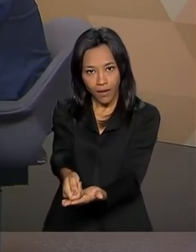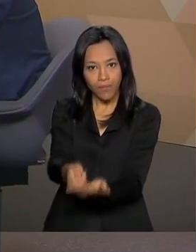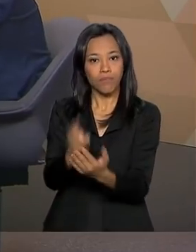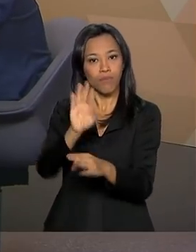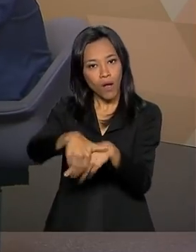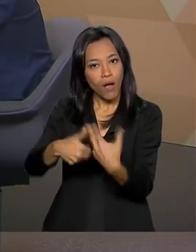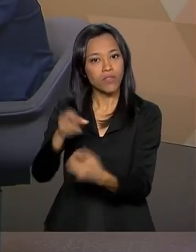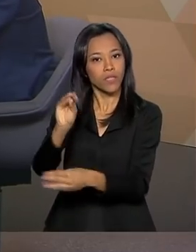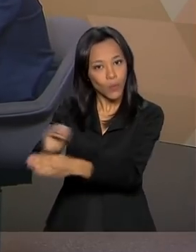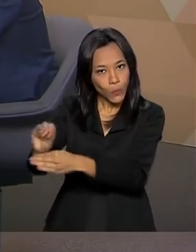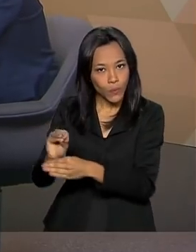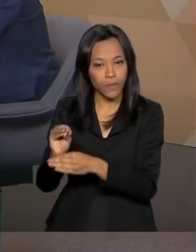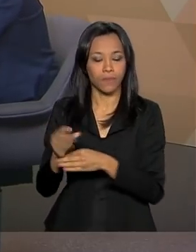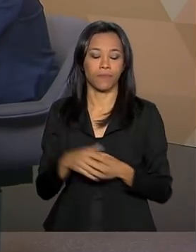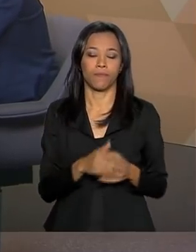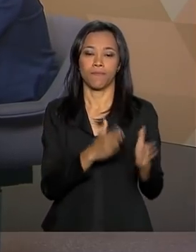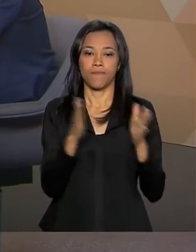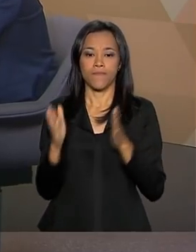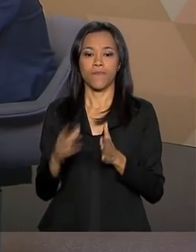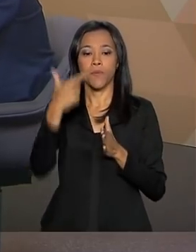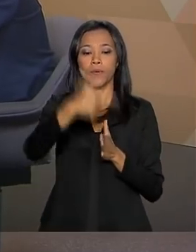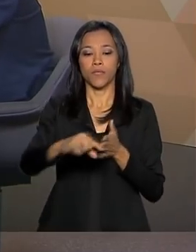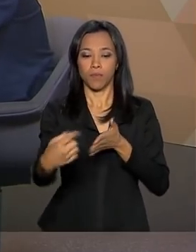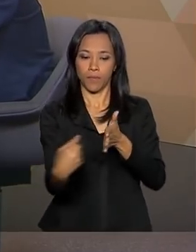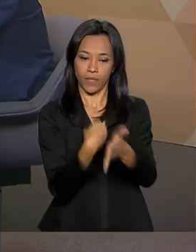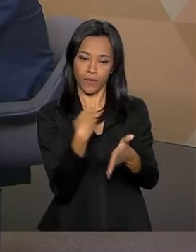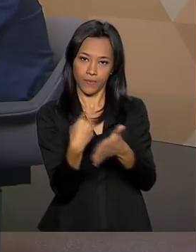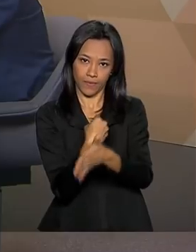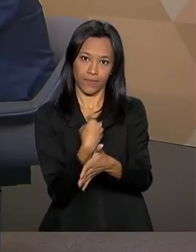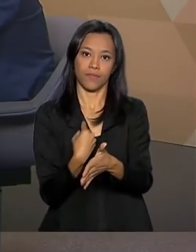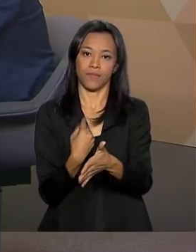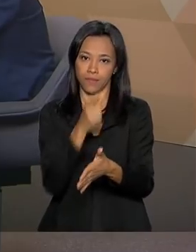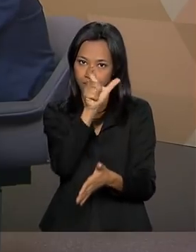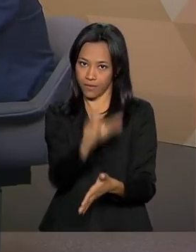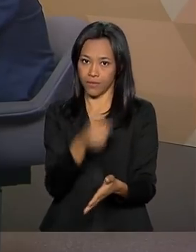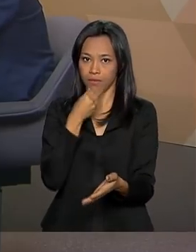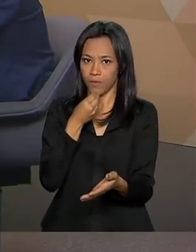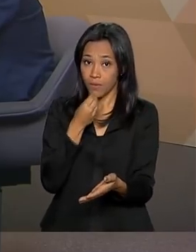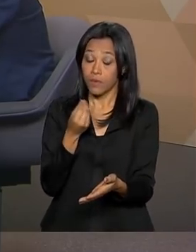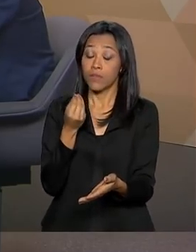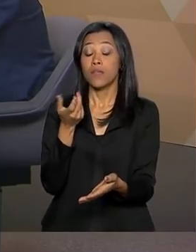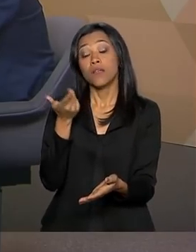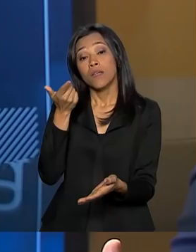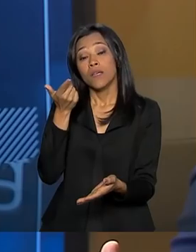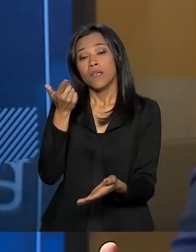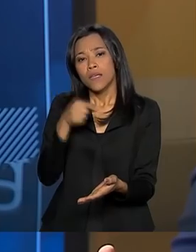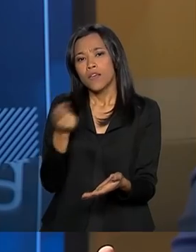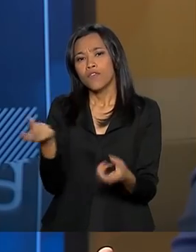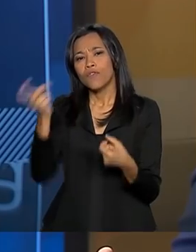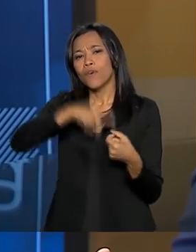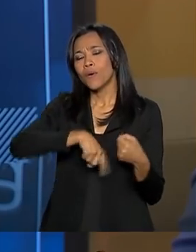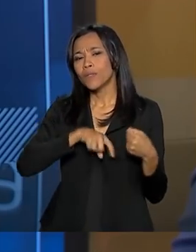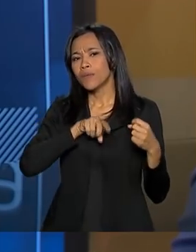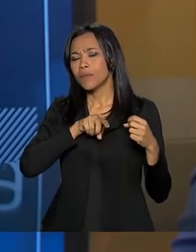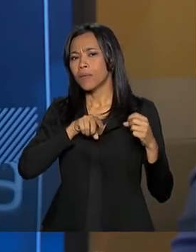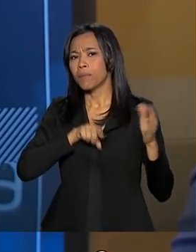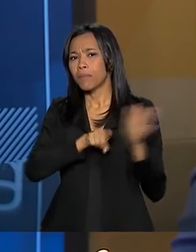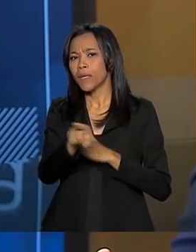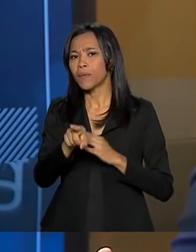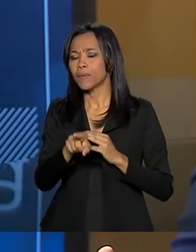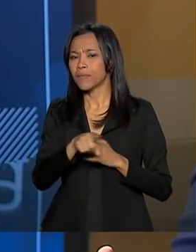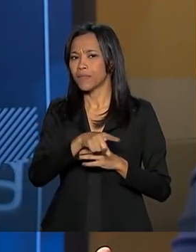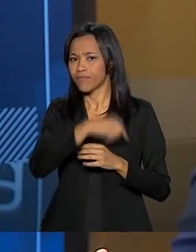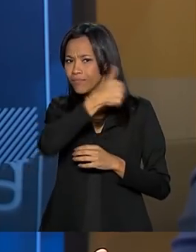Agora vamos acompanhar uma outra pergunta, é do Fabiano Gabriel, que até retoma uma questão do nosso primeiro bloco, que é a